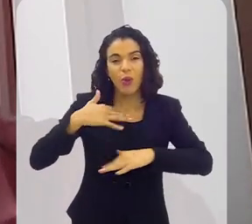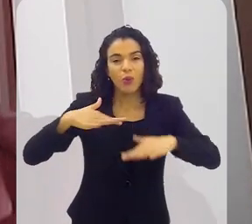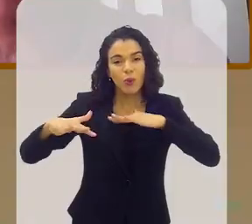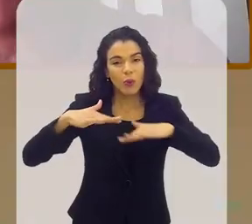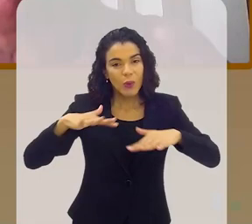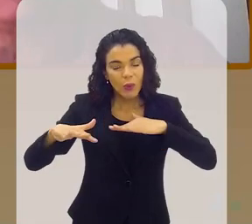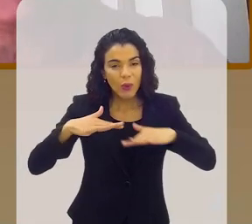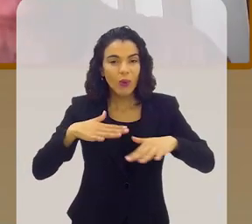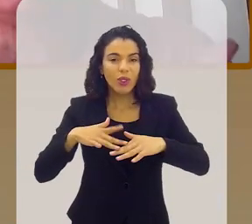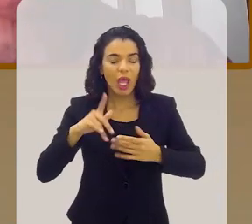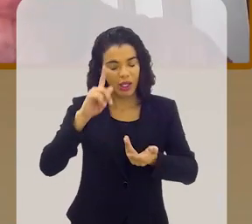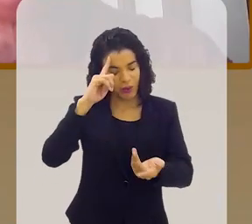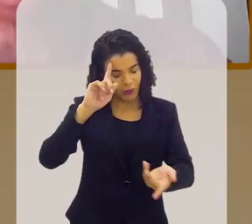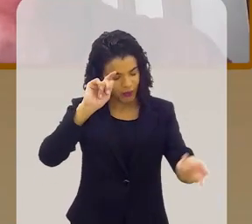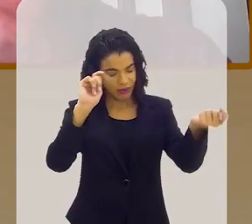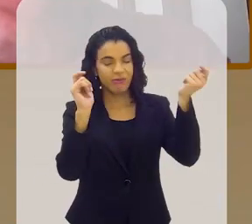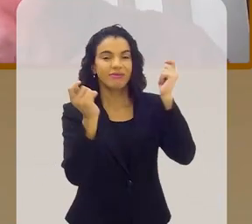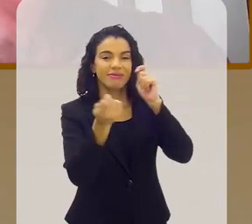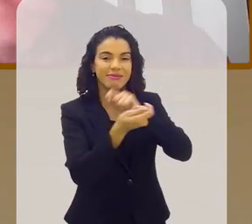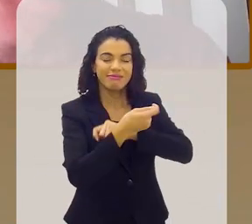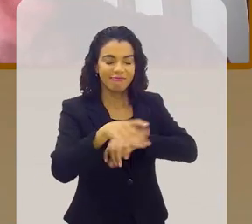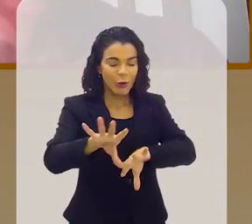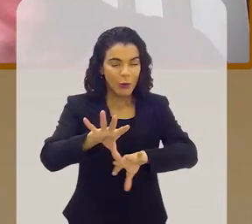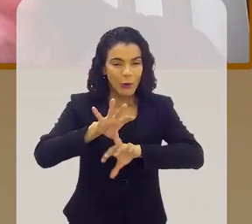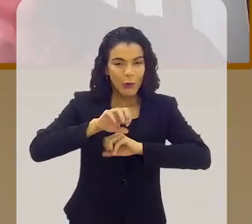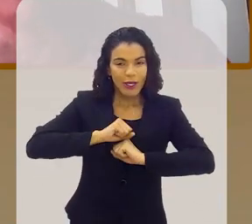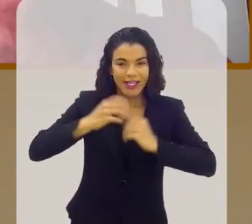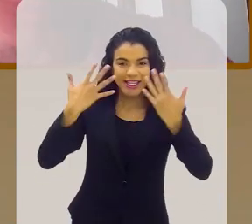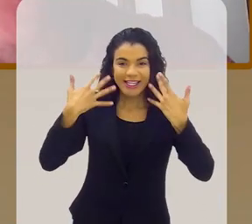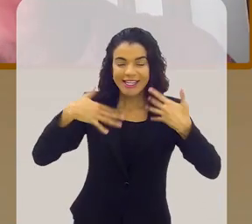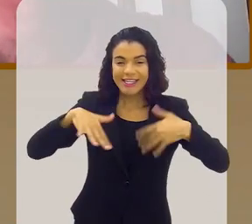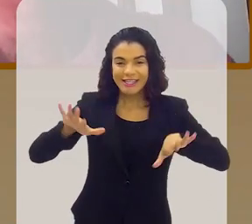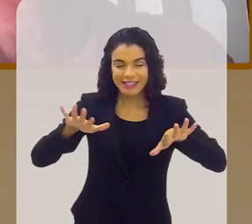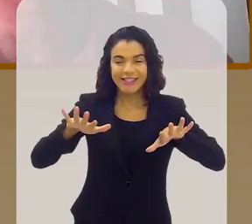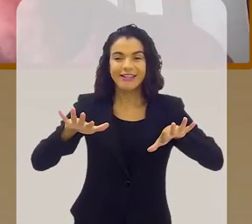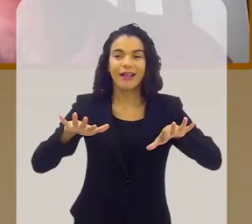E aí eu acabei trazendo isso para mim de uma forma muito natural.